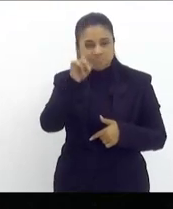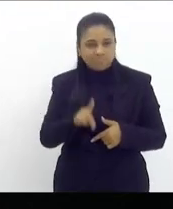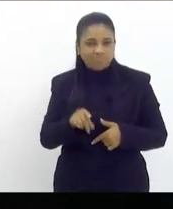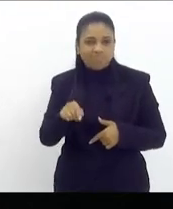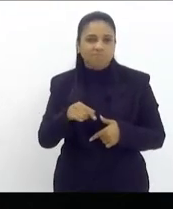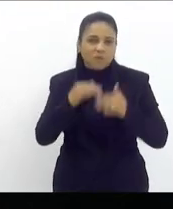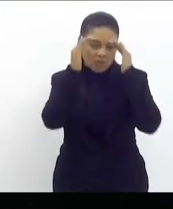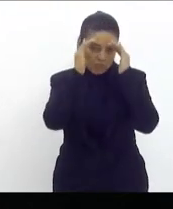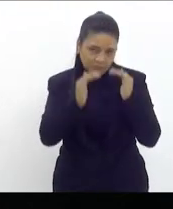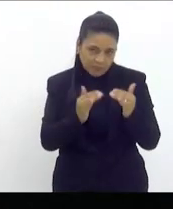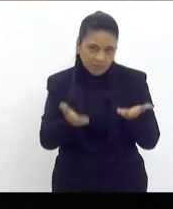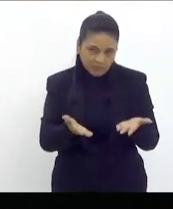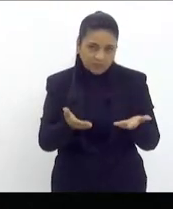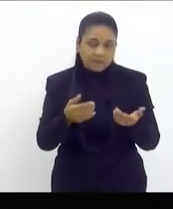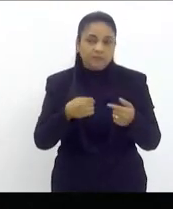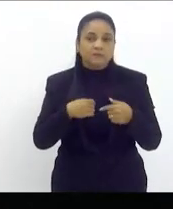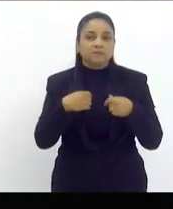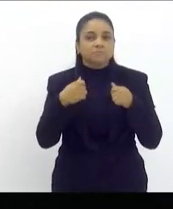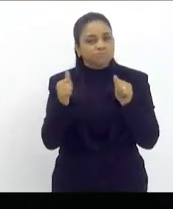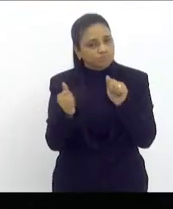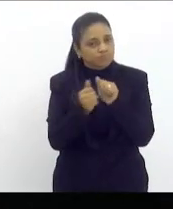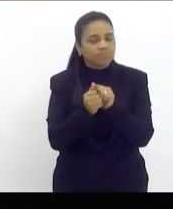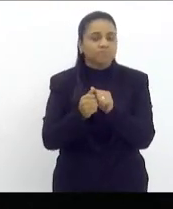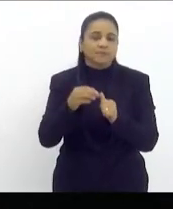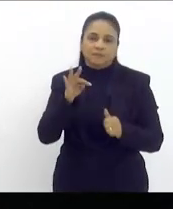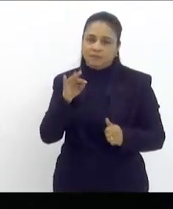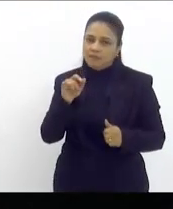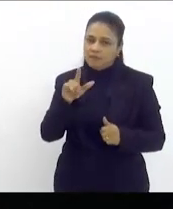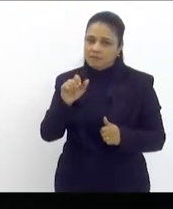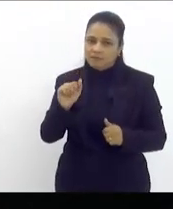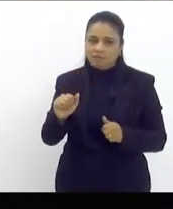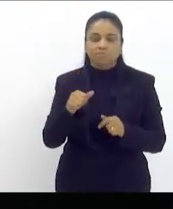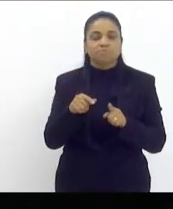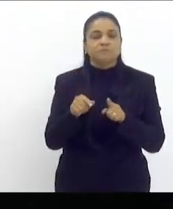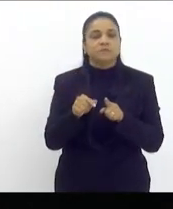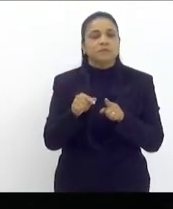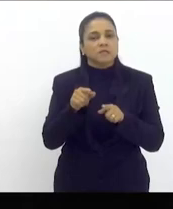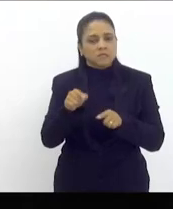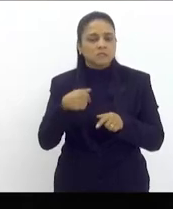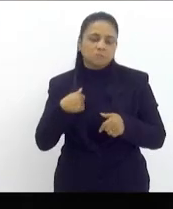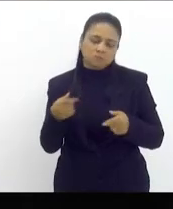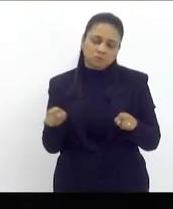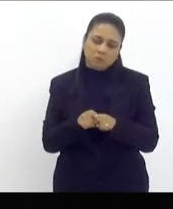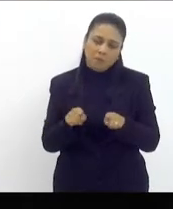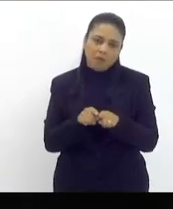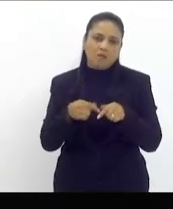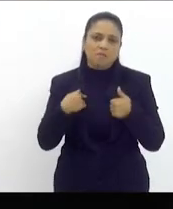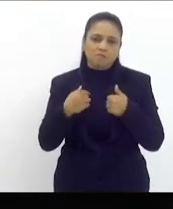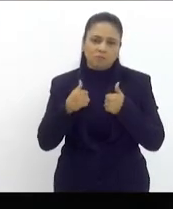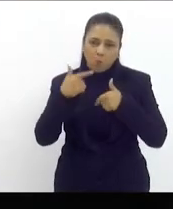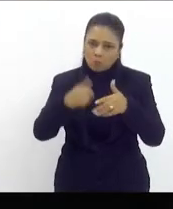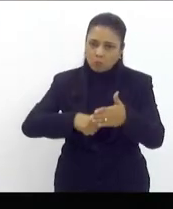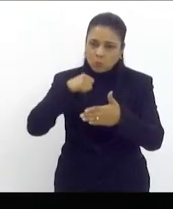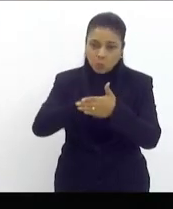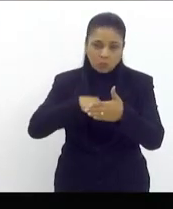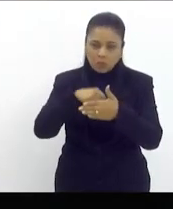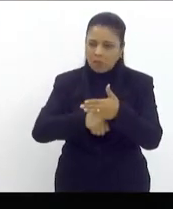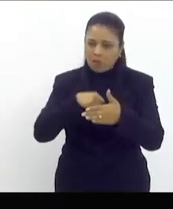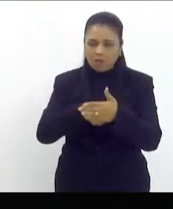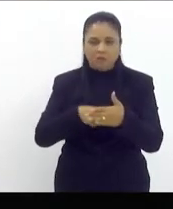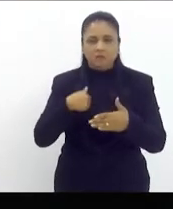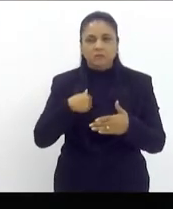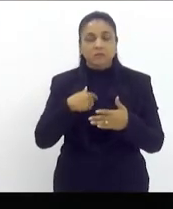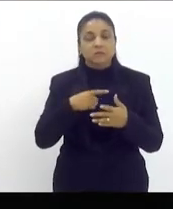Petrone estamos juntas e a gente sabe que eles passarão e nós passaríamos um outro tema que eu tenho trazer